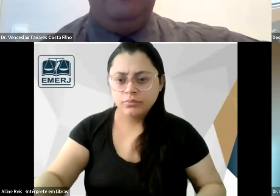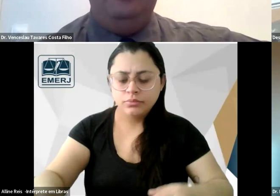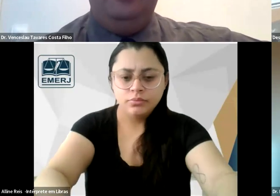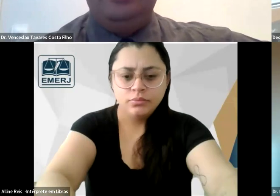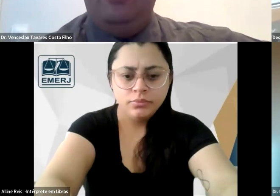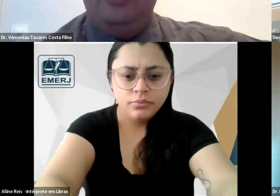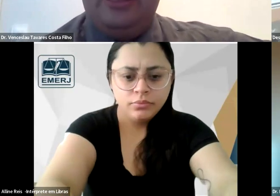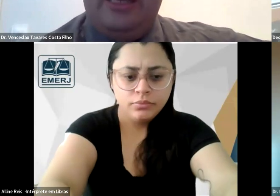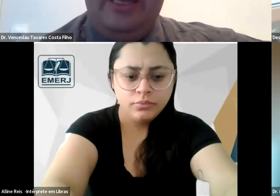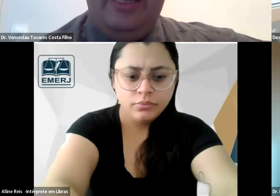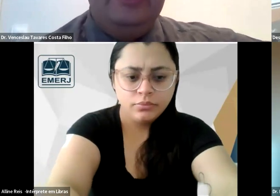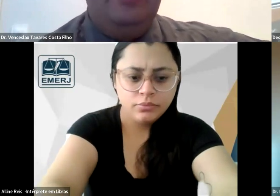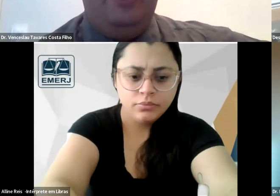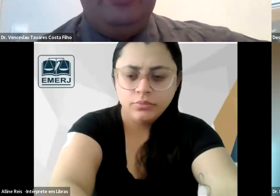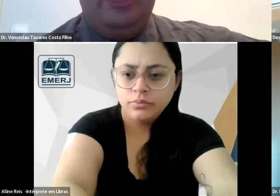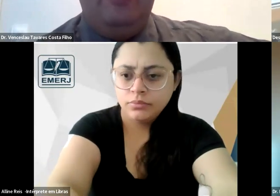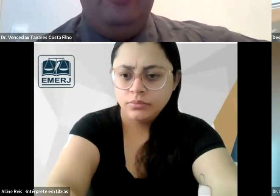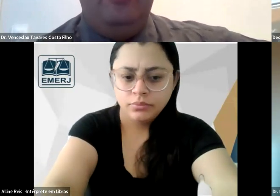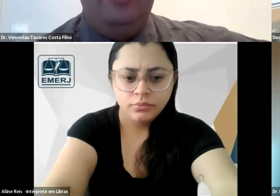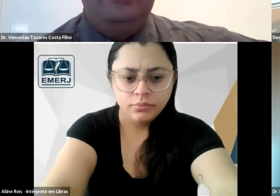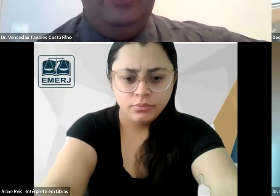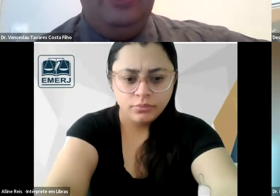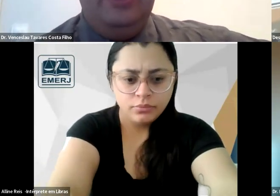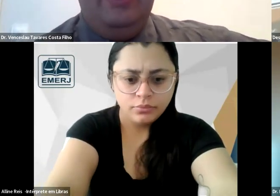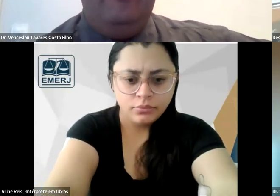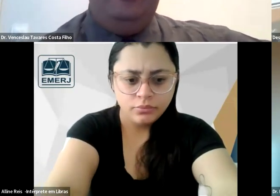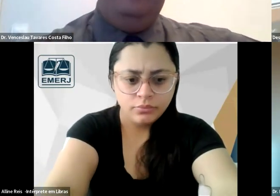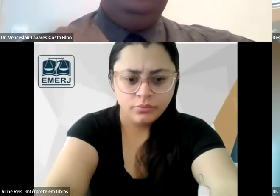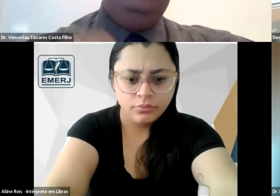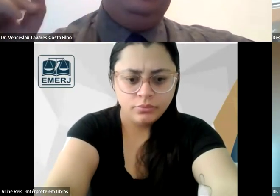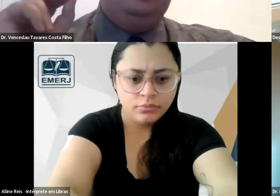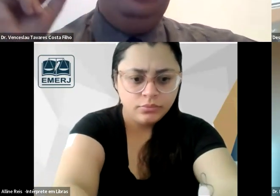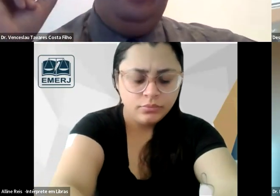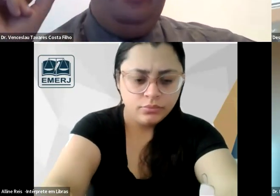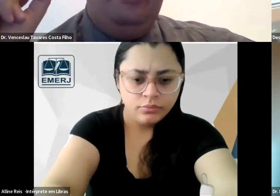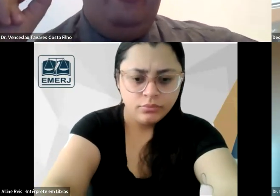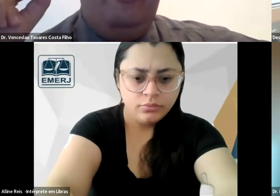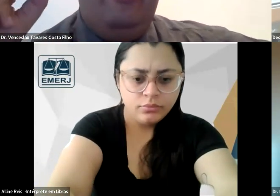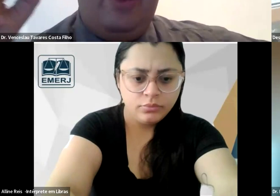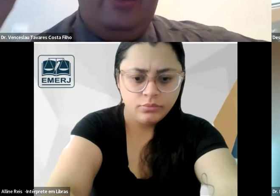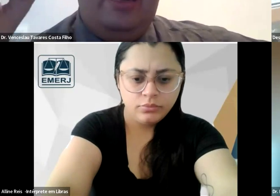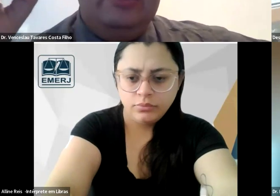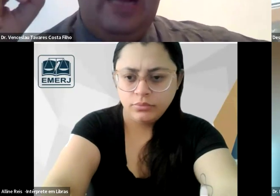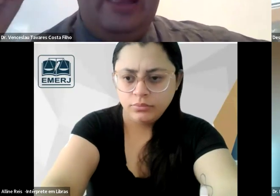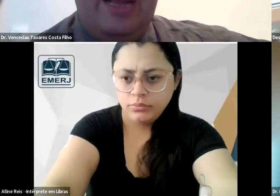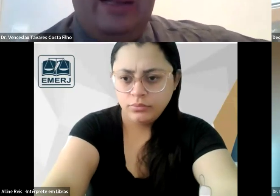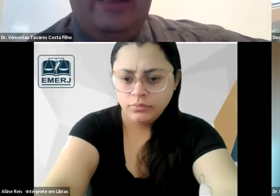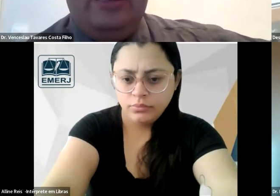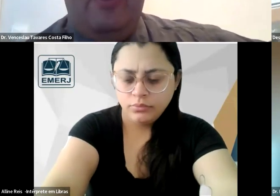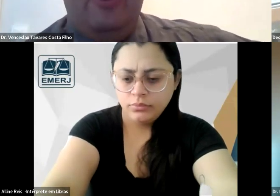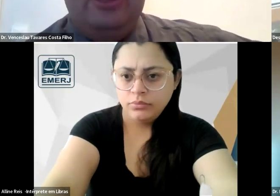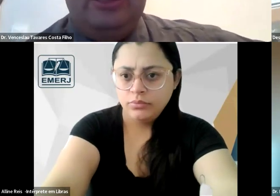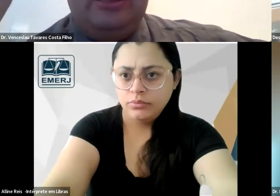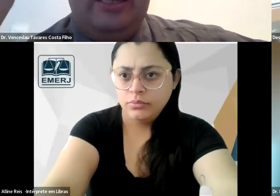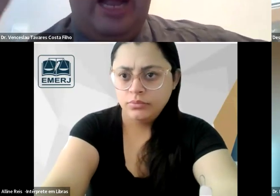justamente essa moça que queria ser beneficiada por Tobias e veja é interessante eu falar da idade